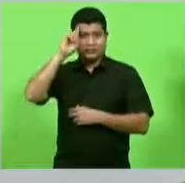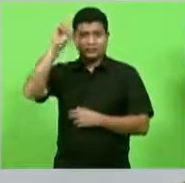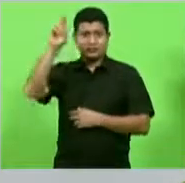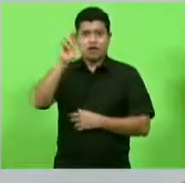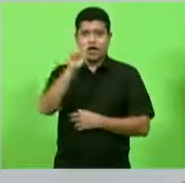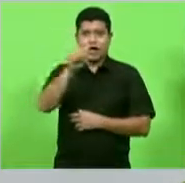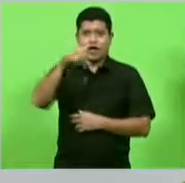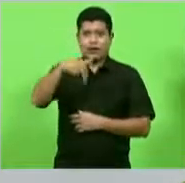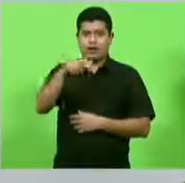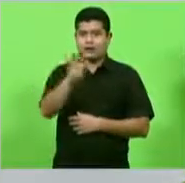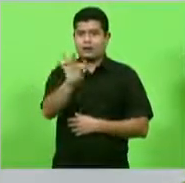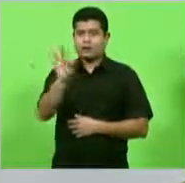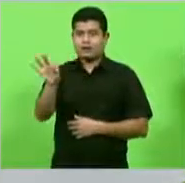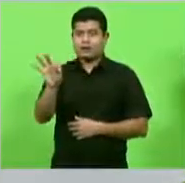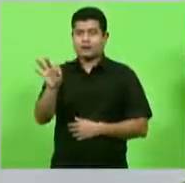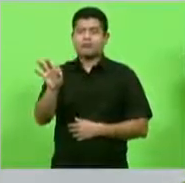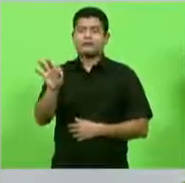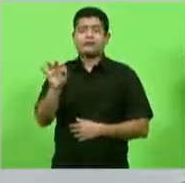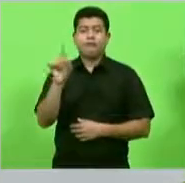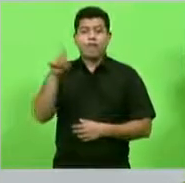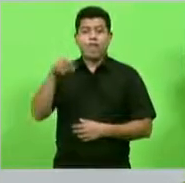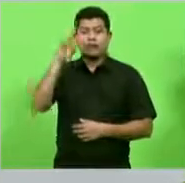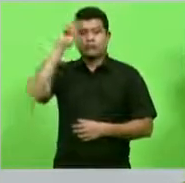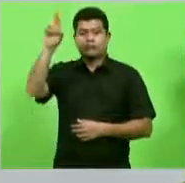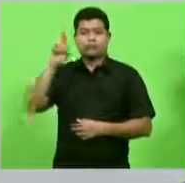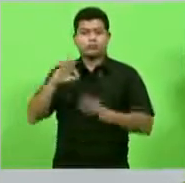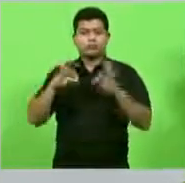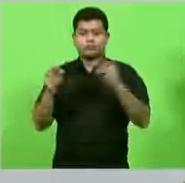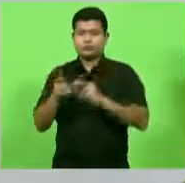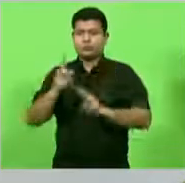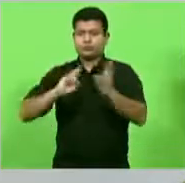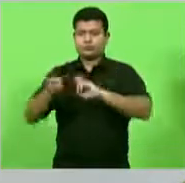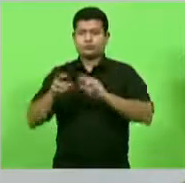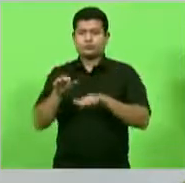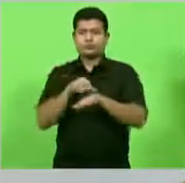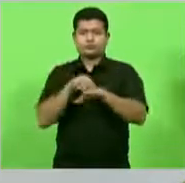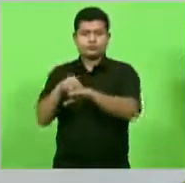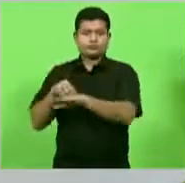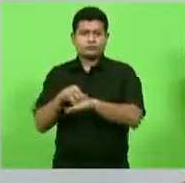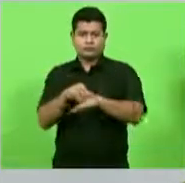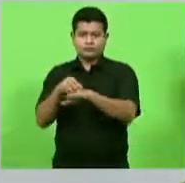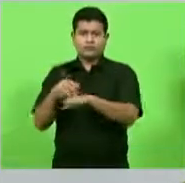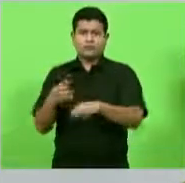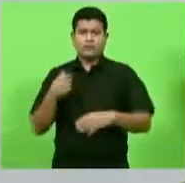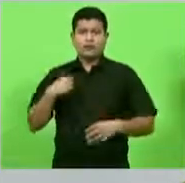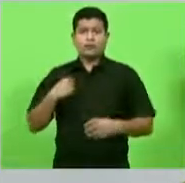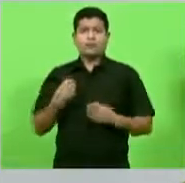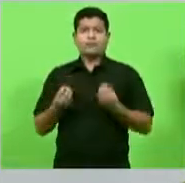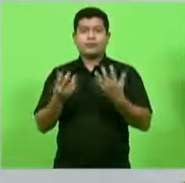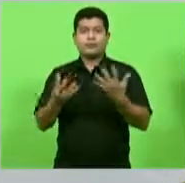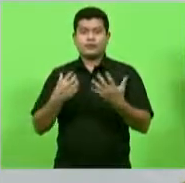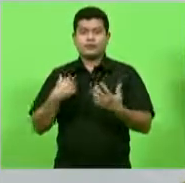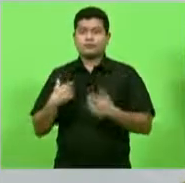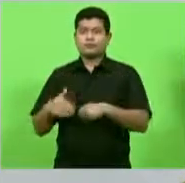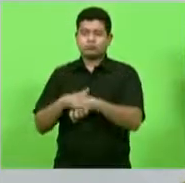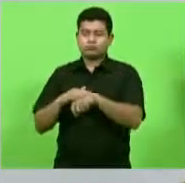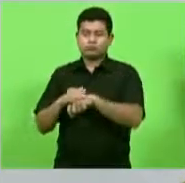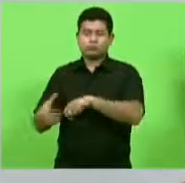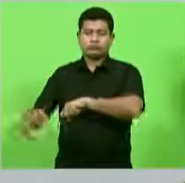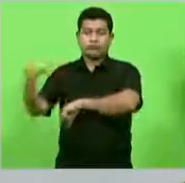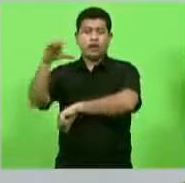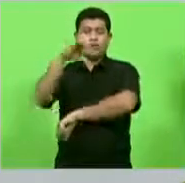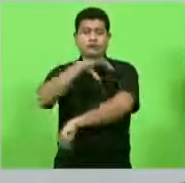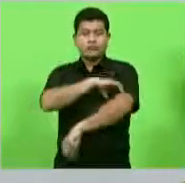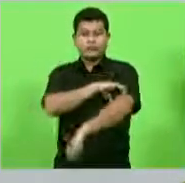a Agência Nacional de Transporte Terrestre para que a possa ter passarelas na cidade de Correia Pinto e